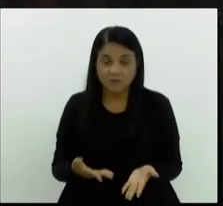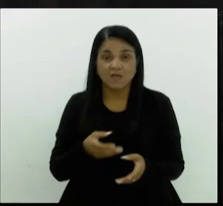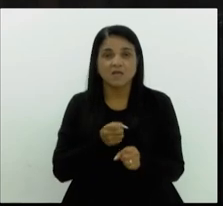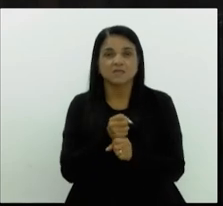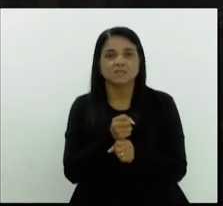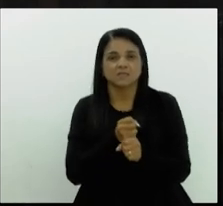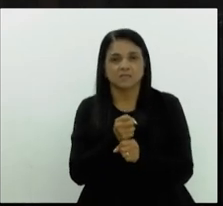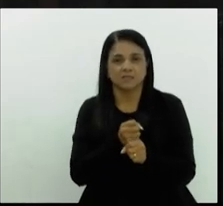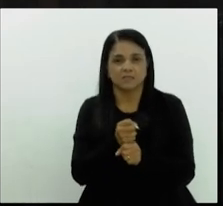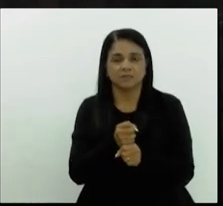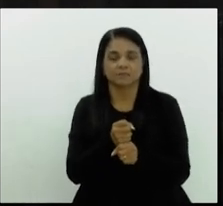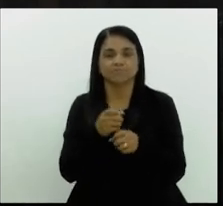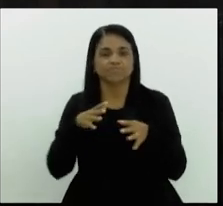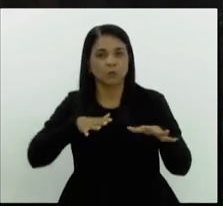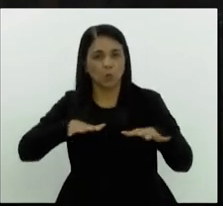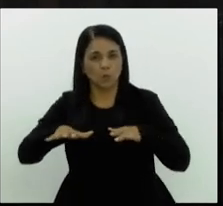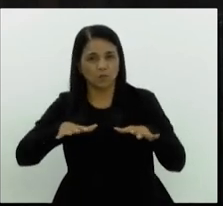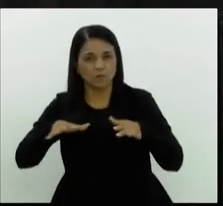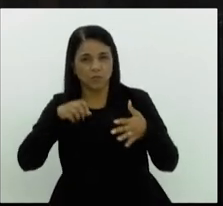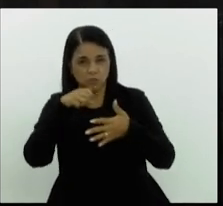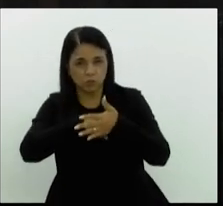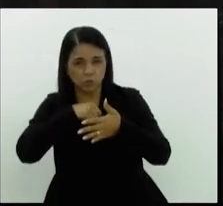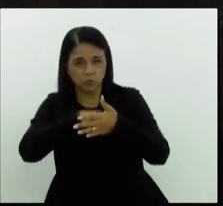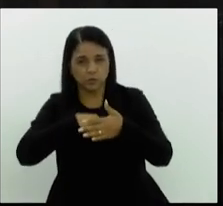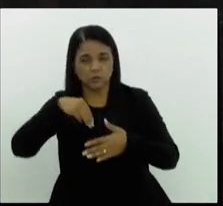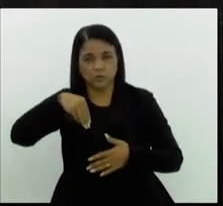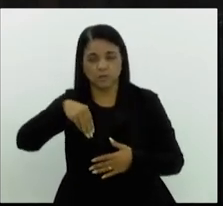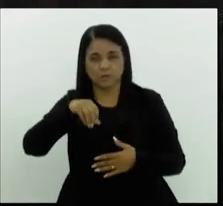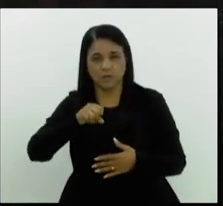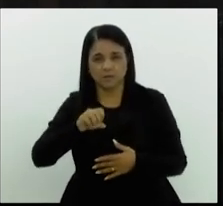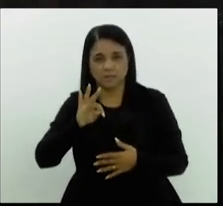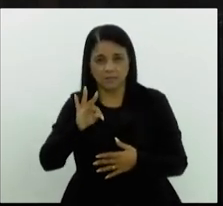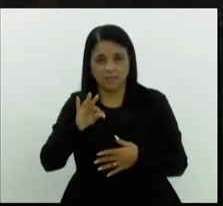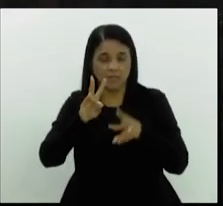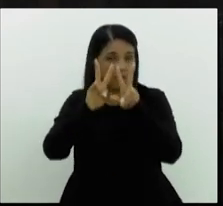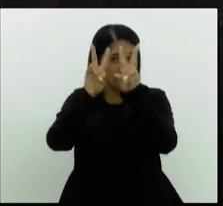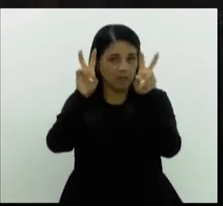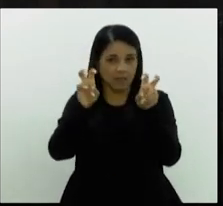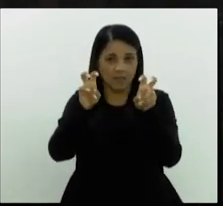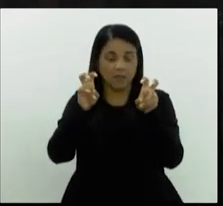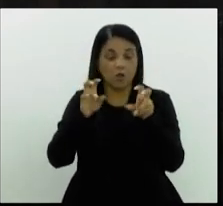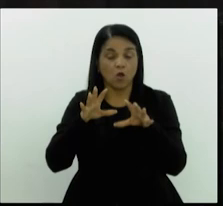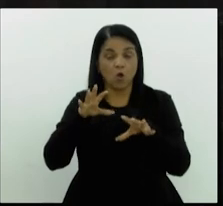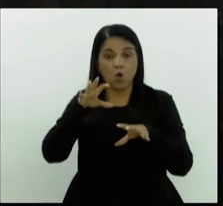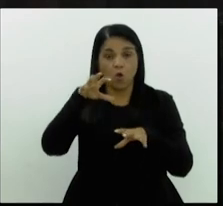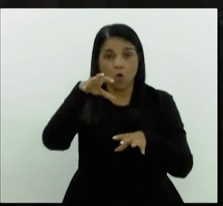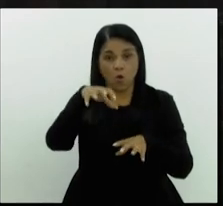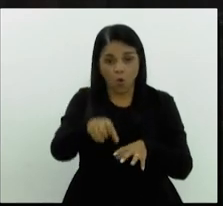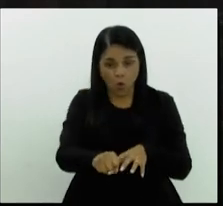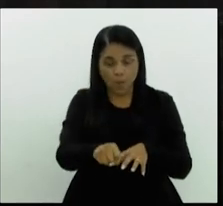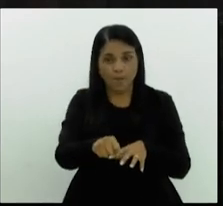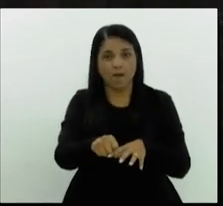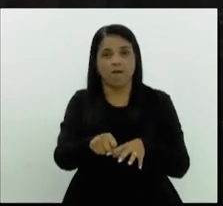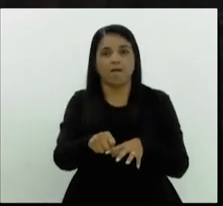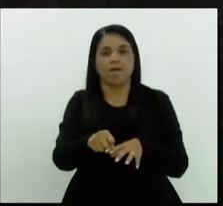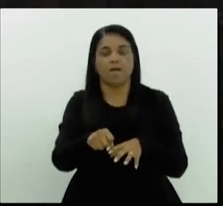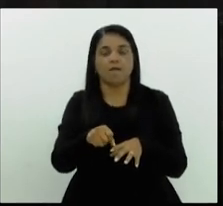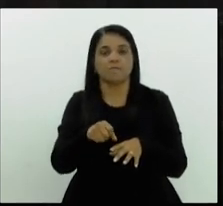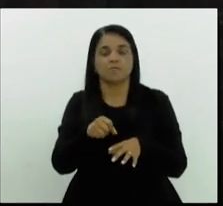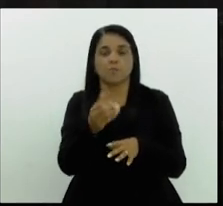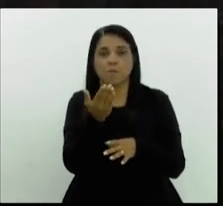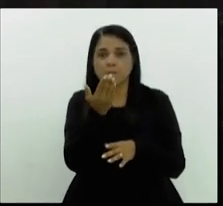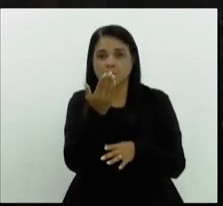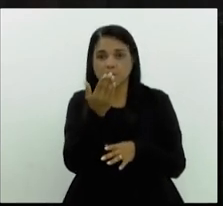a Jornada Nacional de Lutas do MST tem como lema Ocupar para o Brasil Alimentar,